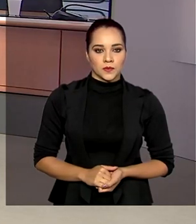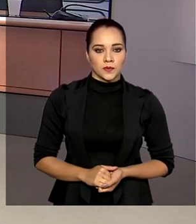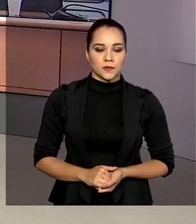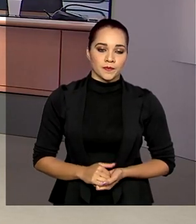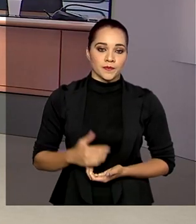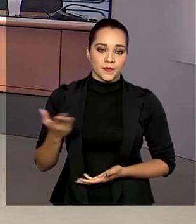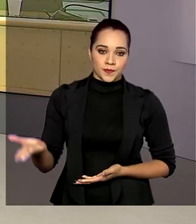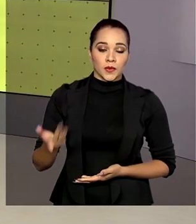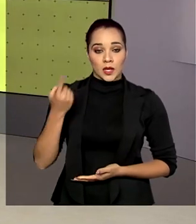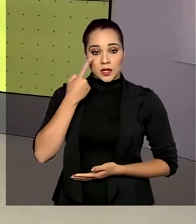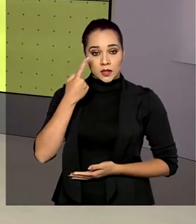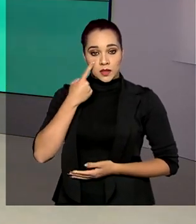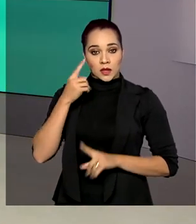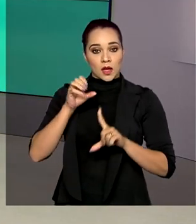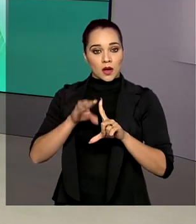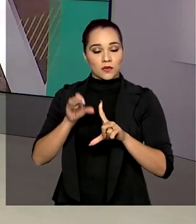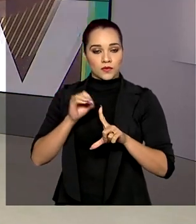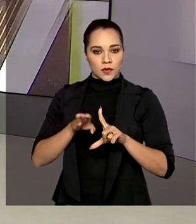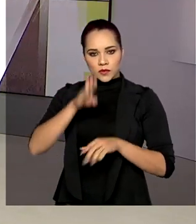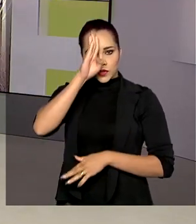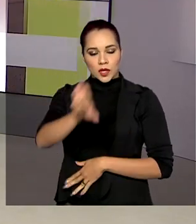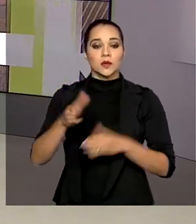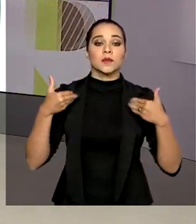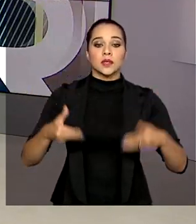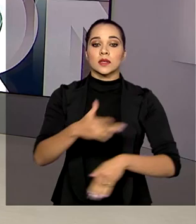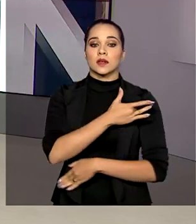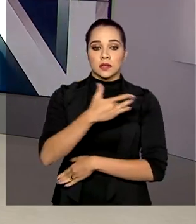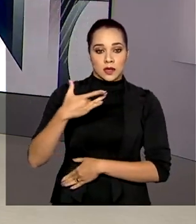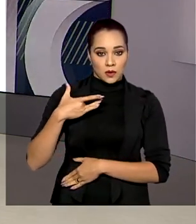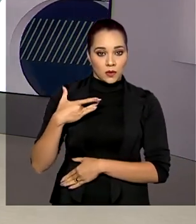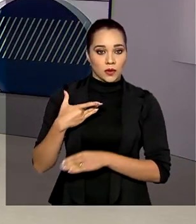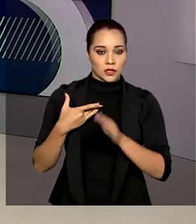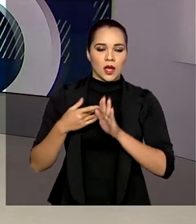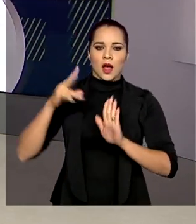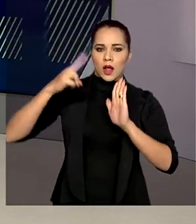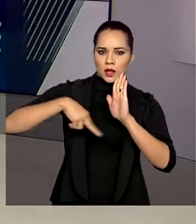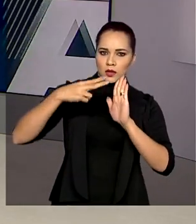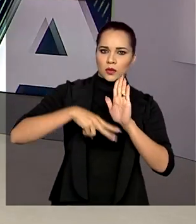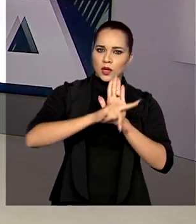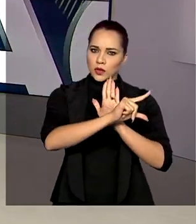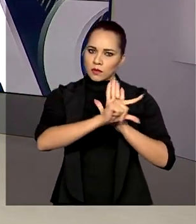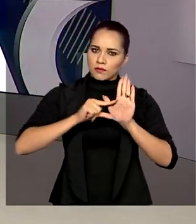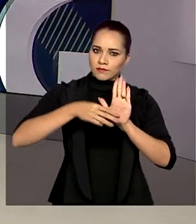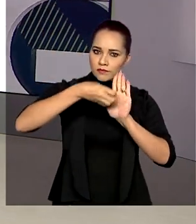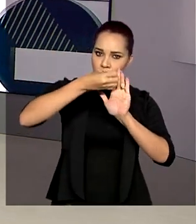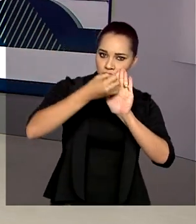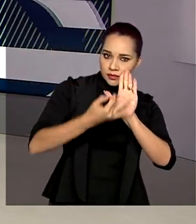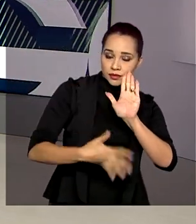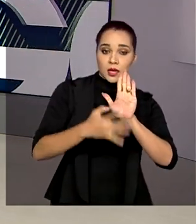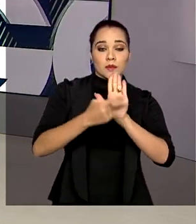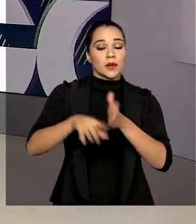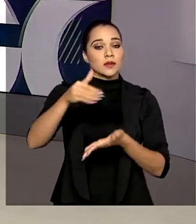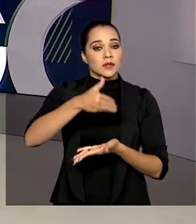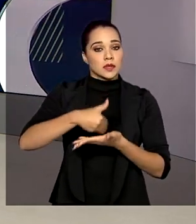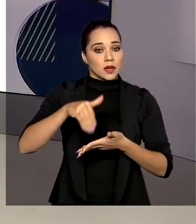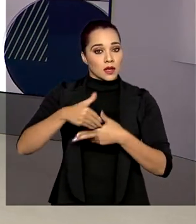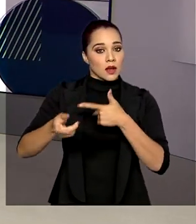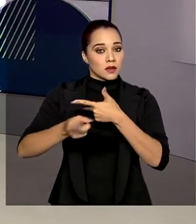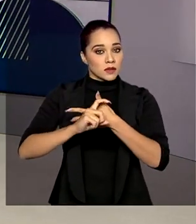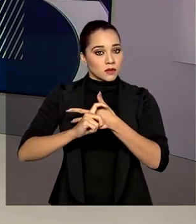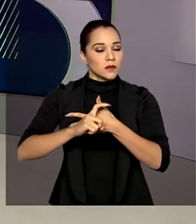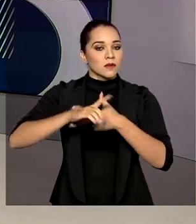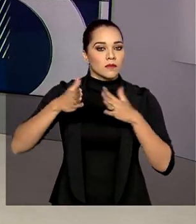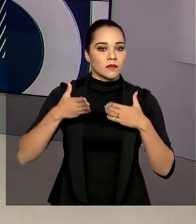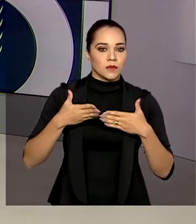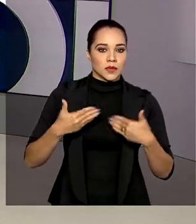Está aí, portanto, nós acompanhamos ao vivo, direto do Ministério da Saúde, A leitura de uma nota de esclarecimento pelo secretário executivo do